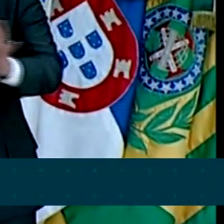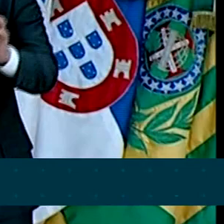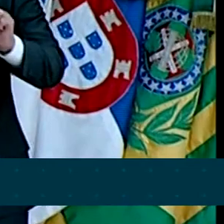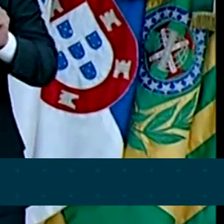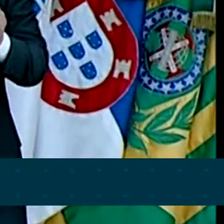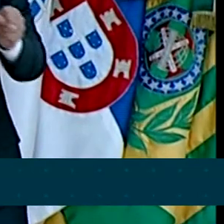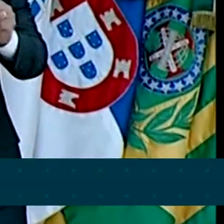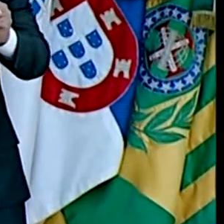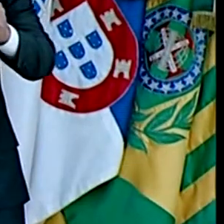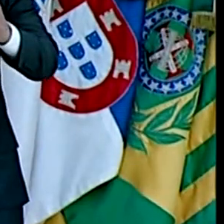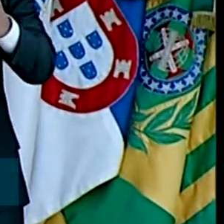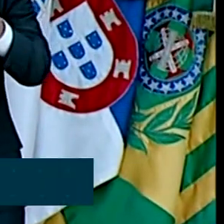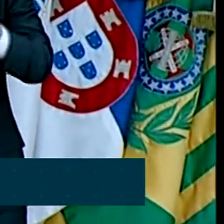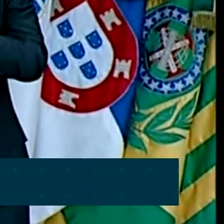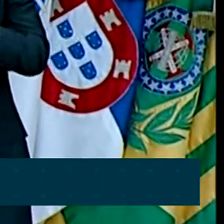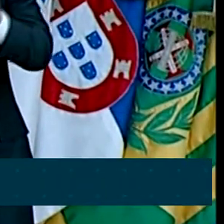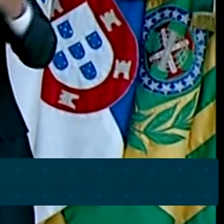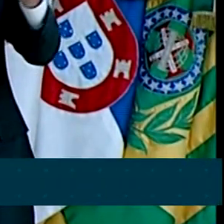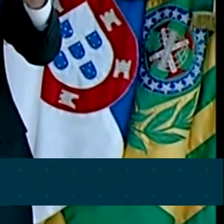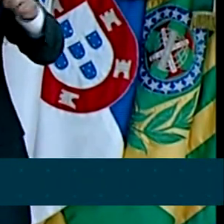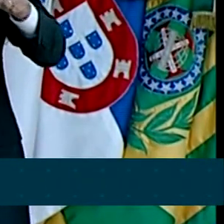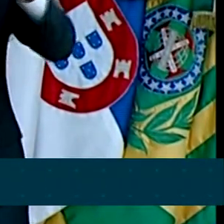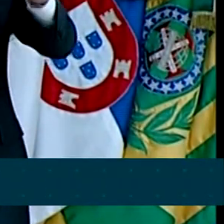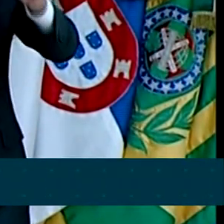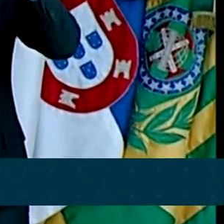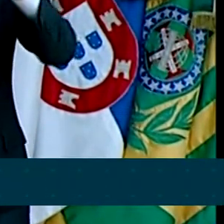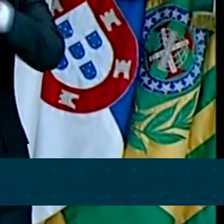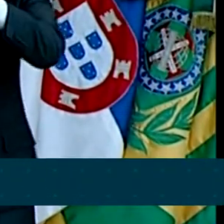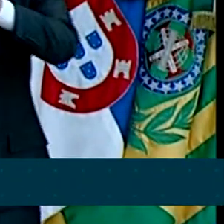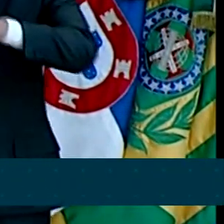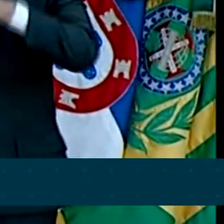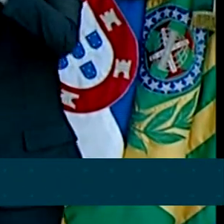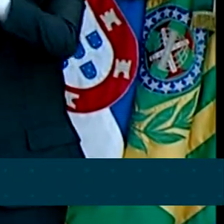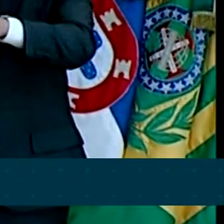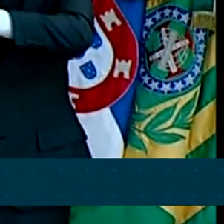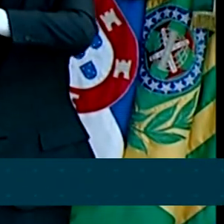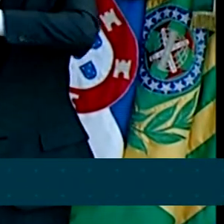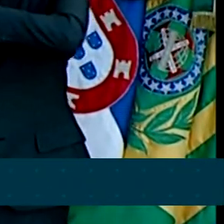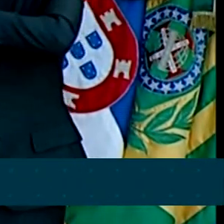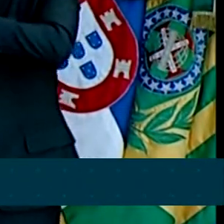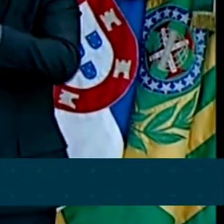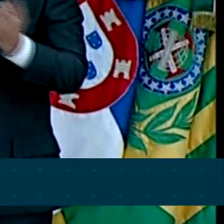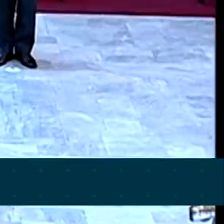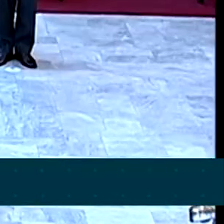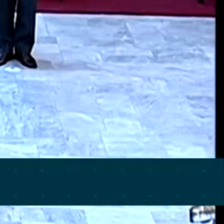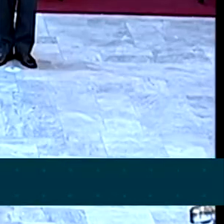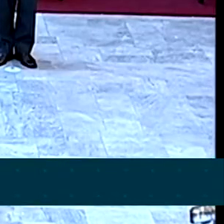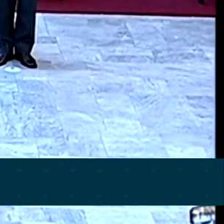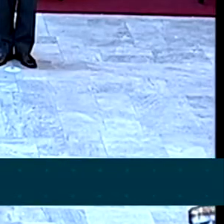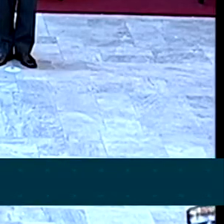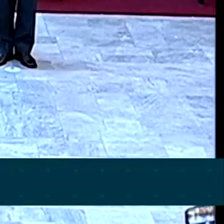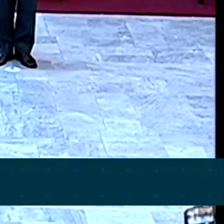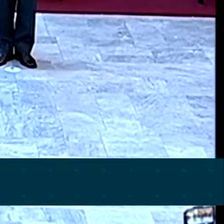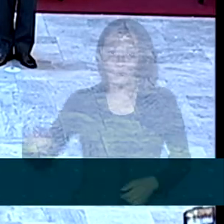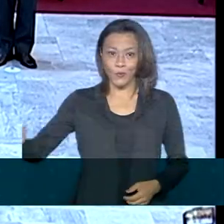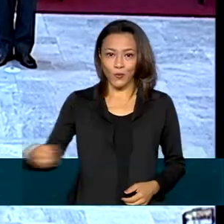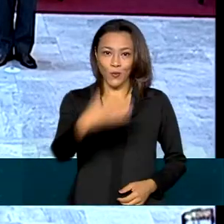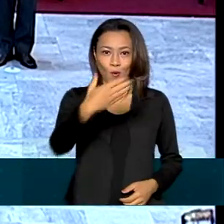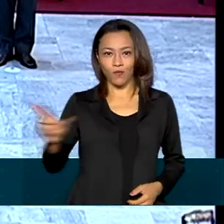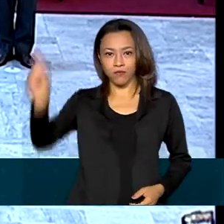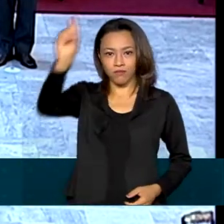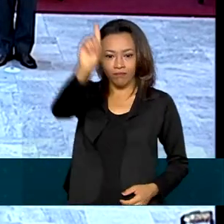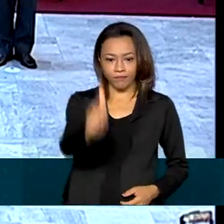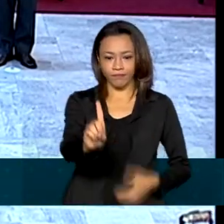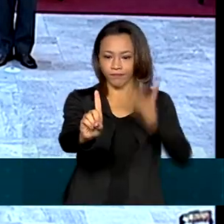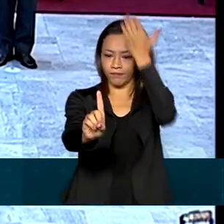níveis, da ação de comando às ações da Covid-19, foi recompensador. O novo comandante,